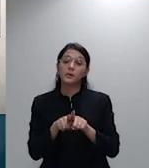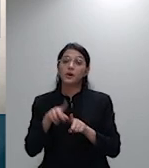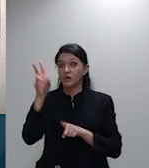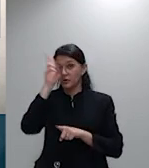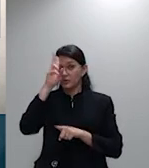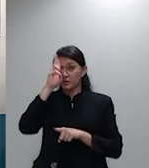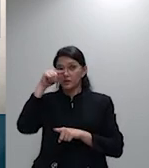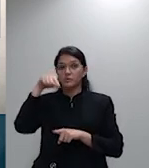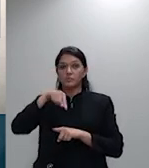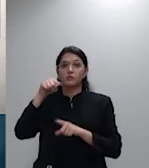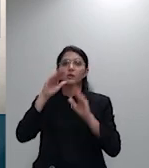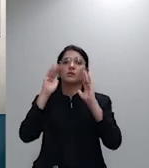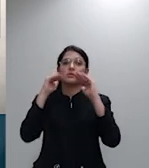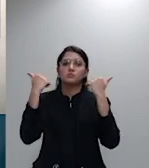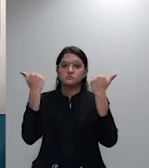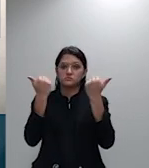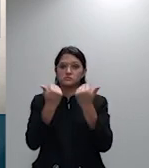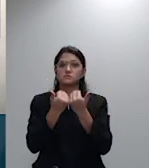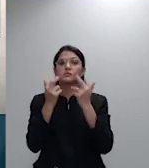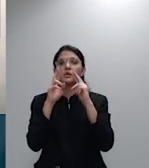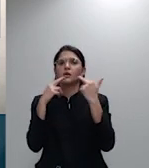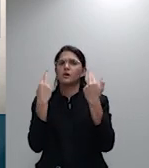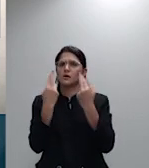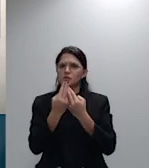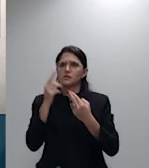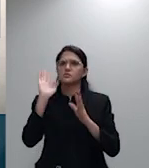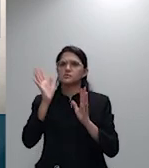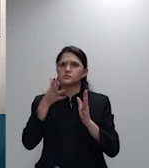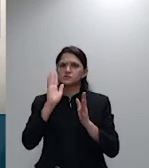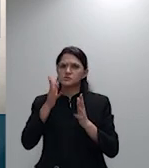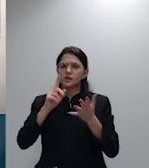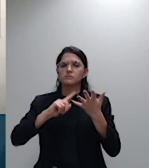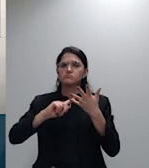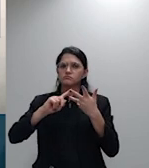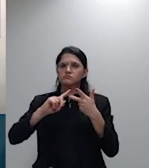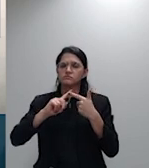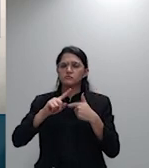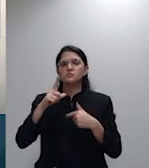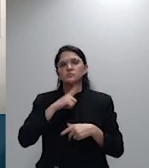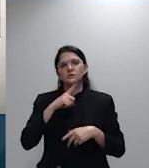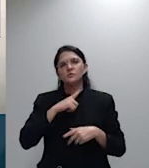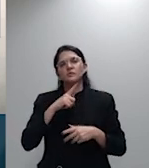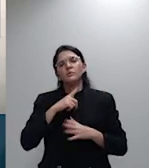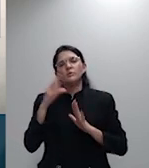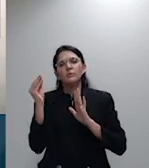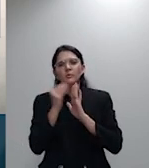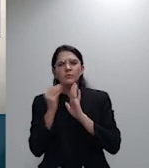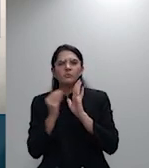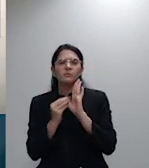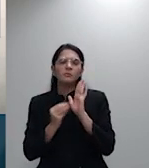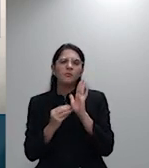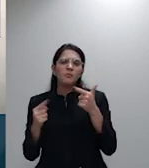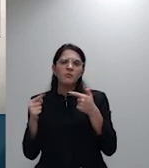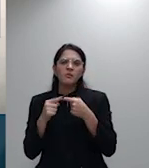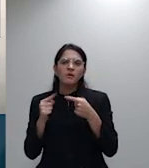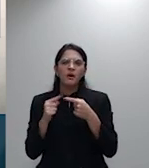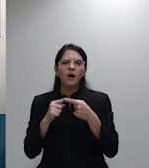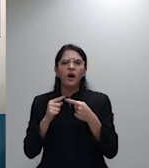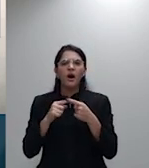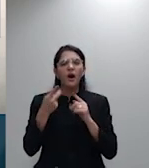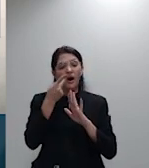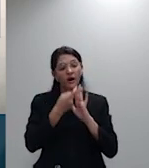dos reajustes por faixa etária aplicáveis aos planos individuais ou familiares que é o tema